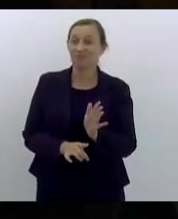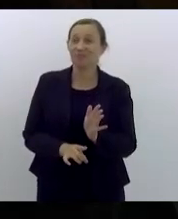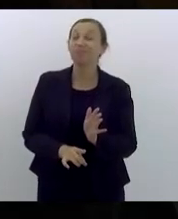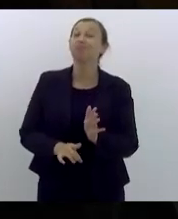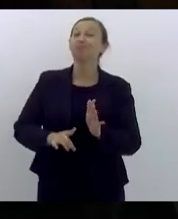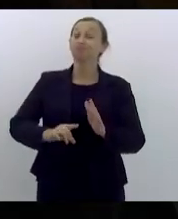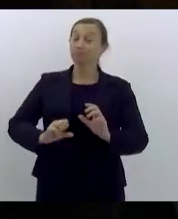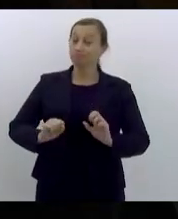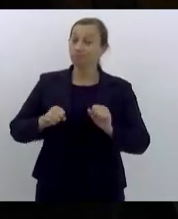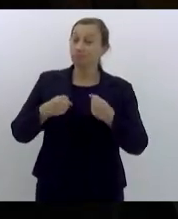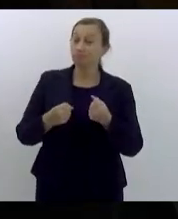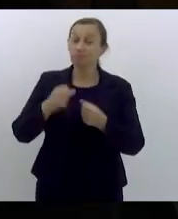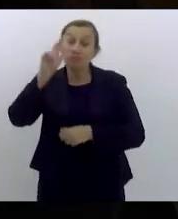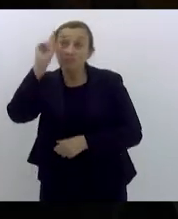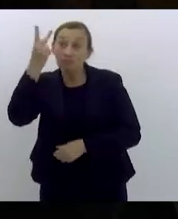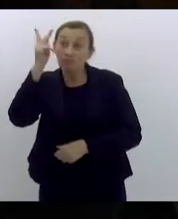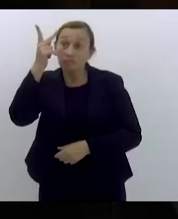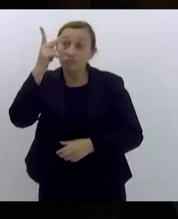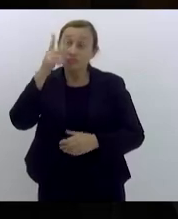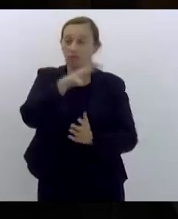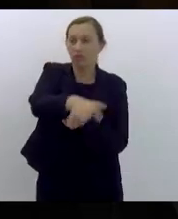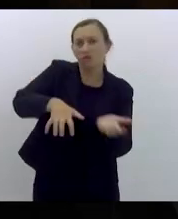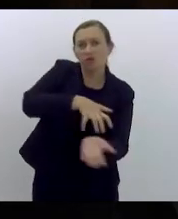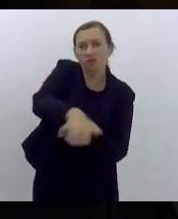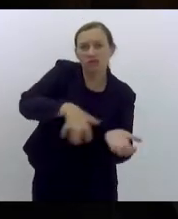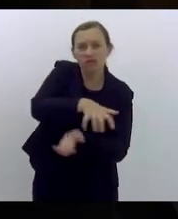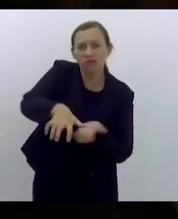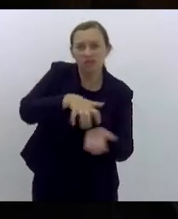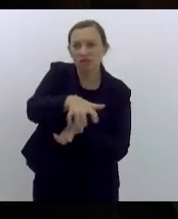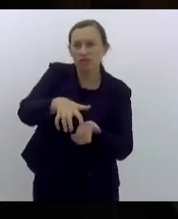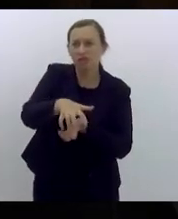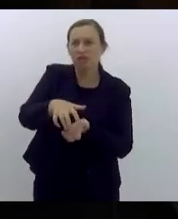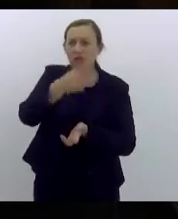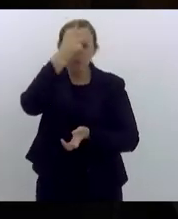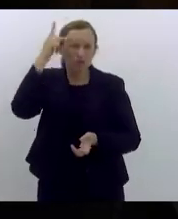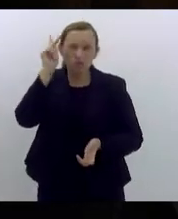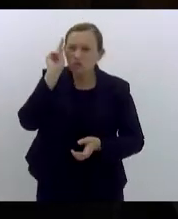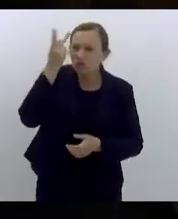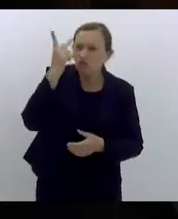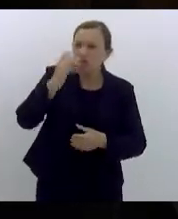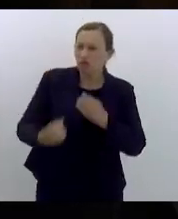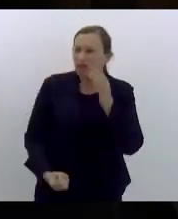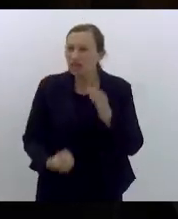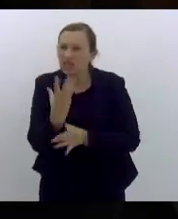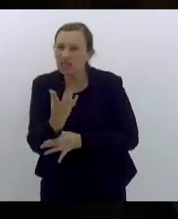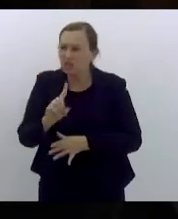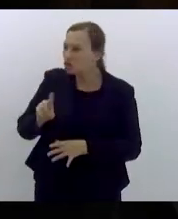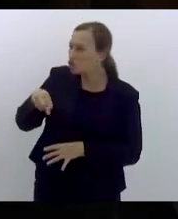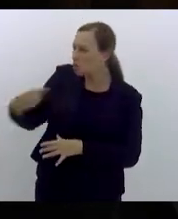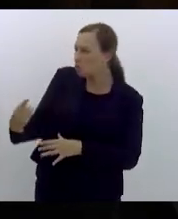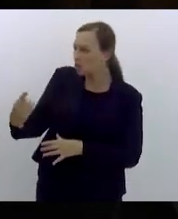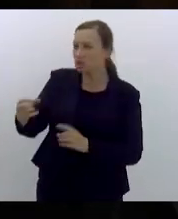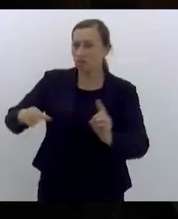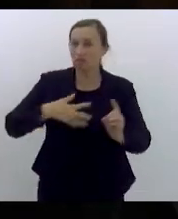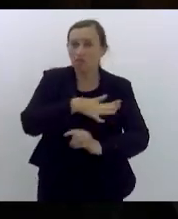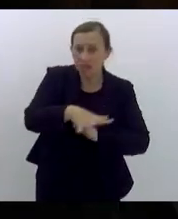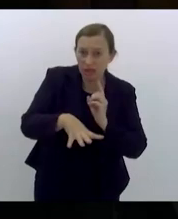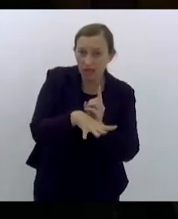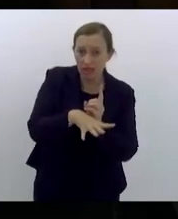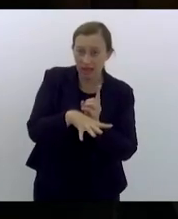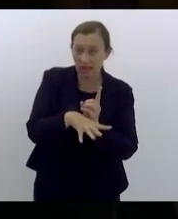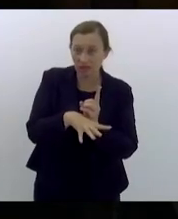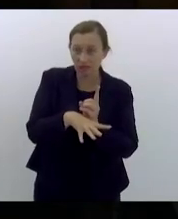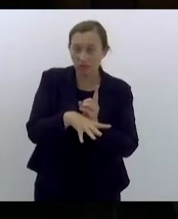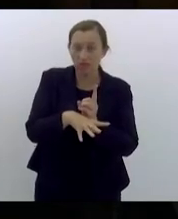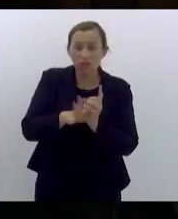sujeito histórico revolucionado e portanto sujeito histórico da construção de outra sociedade serão